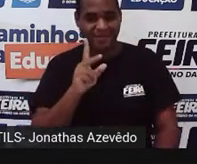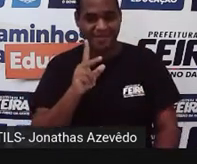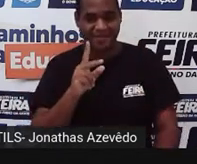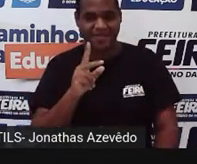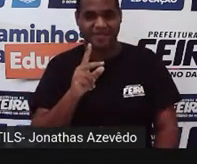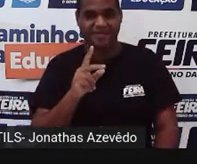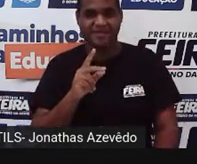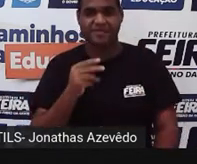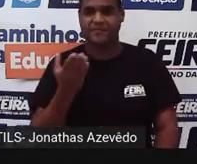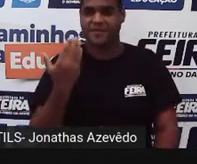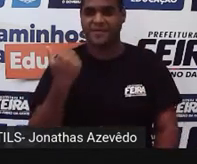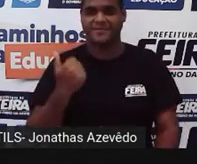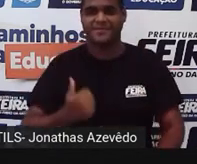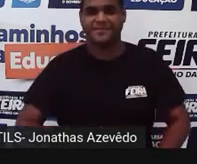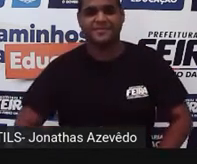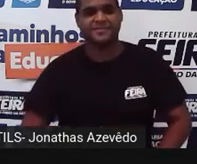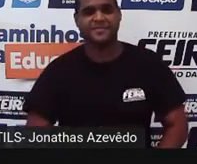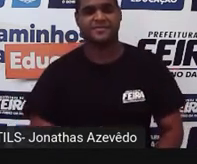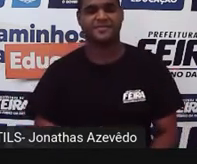Vamos lá!